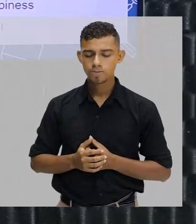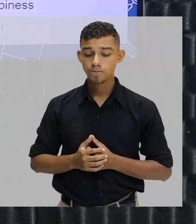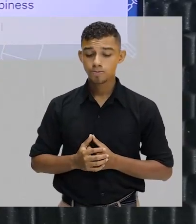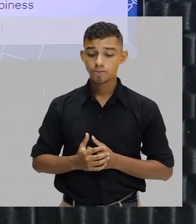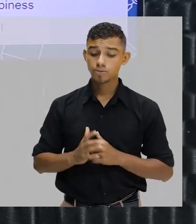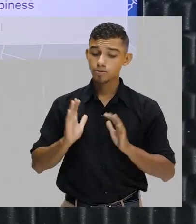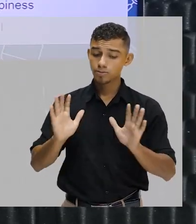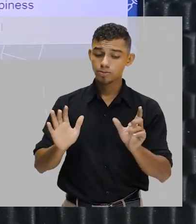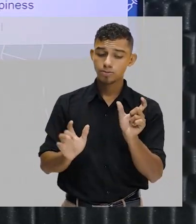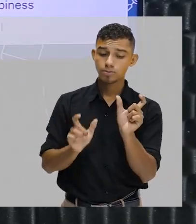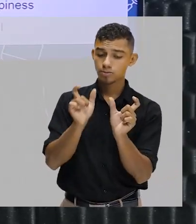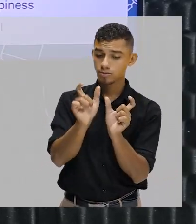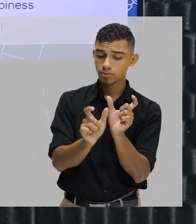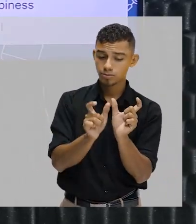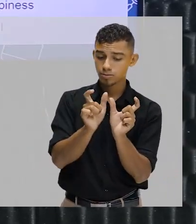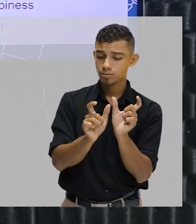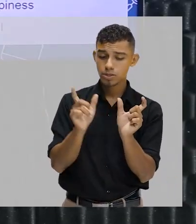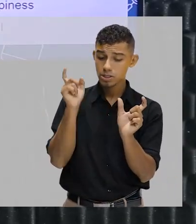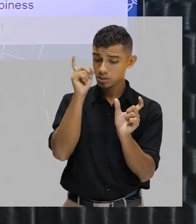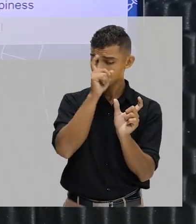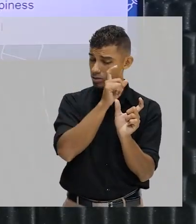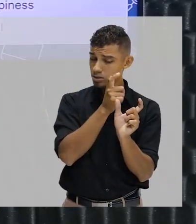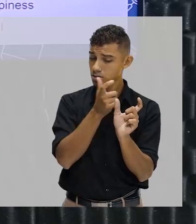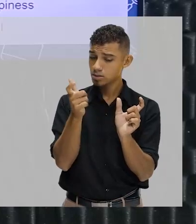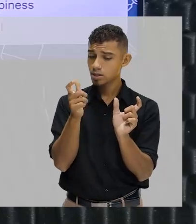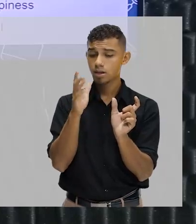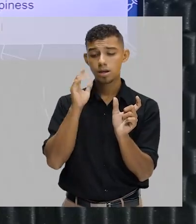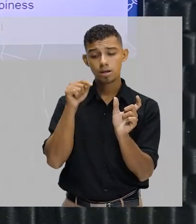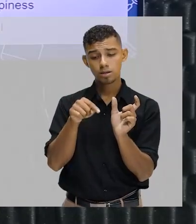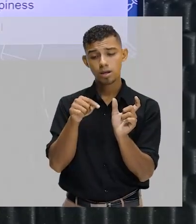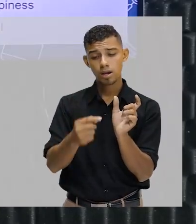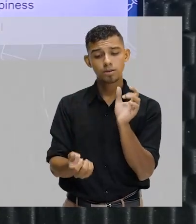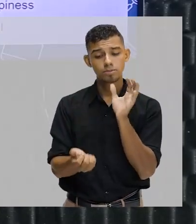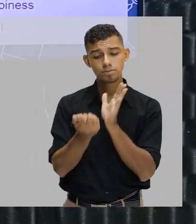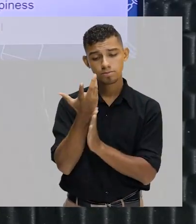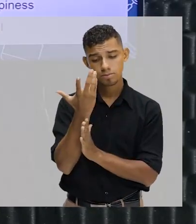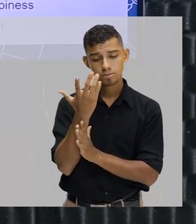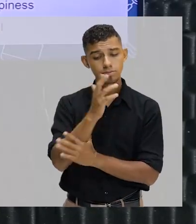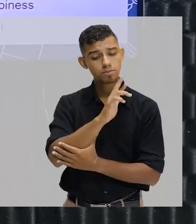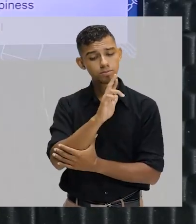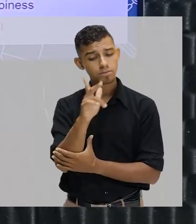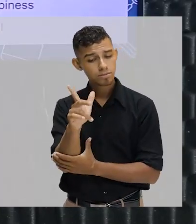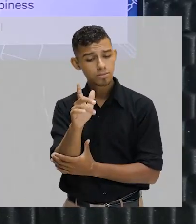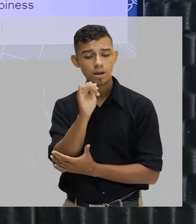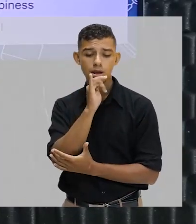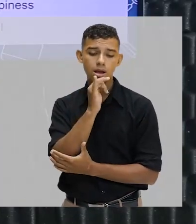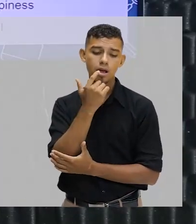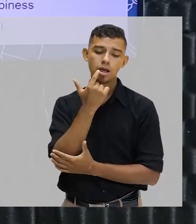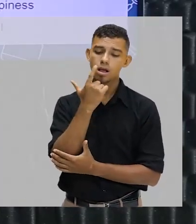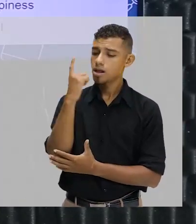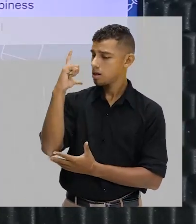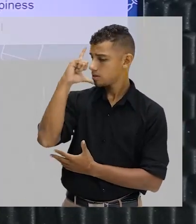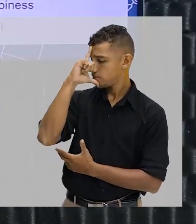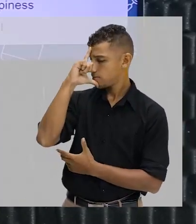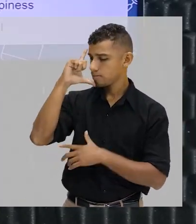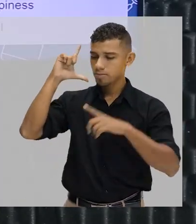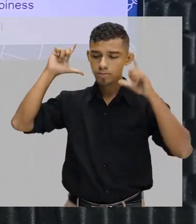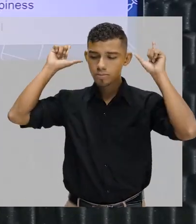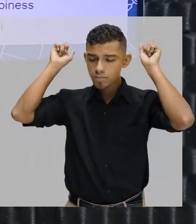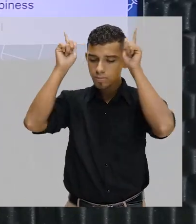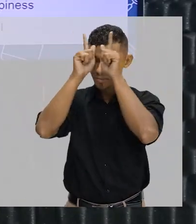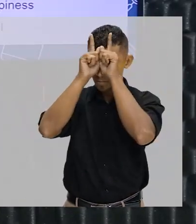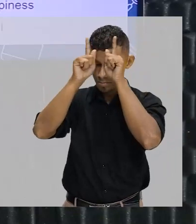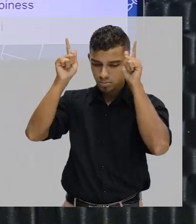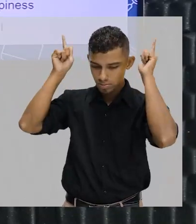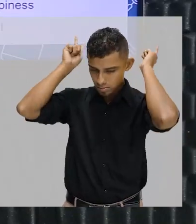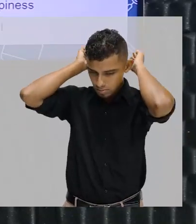tem uma dificuldade um pouquinho maior, porque o sufixo já tem uma origem diferente do que a língua latina e grega que são usadas no